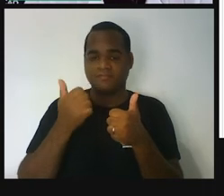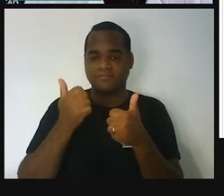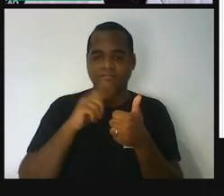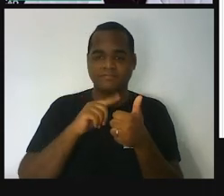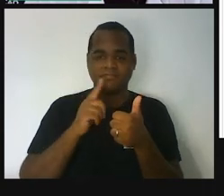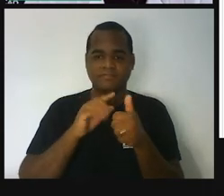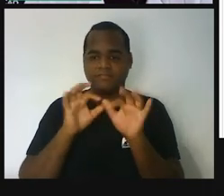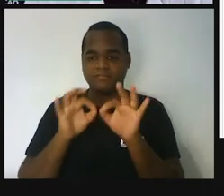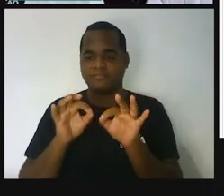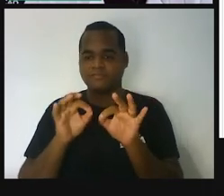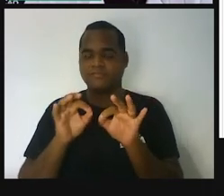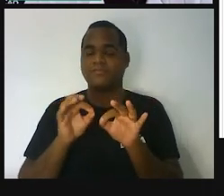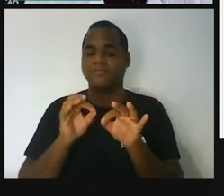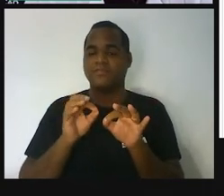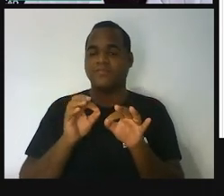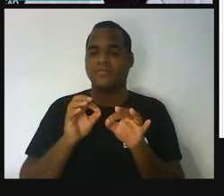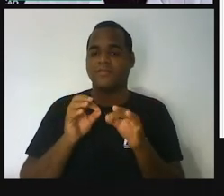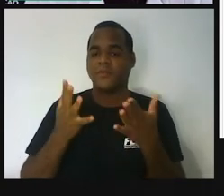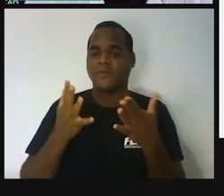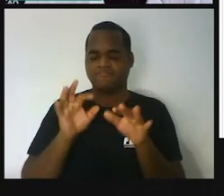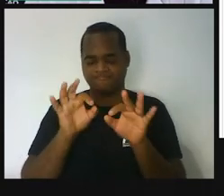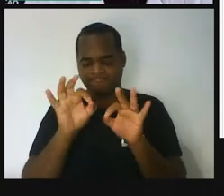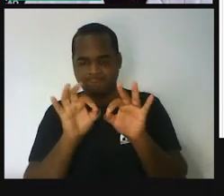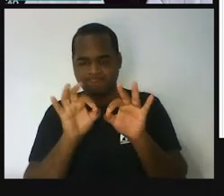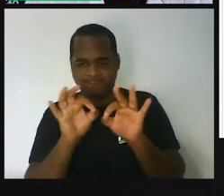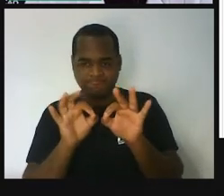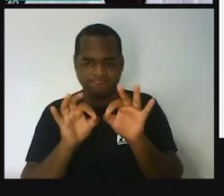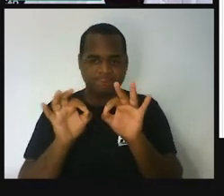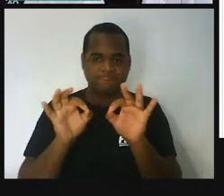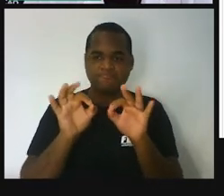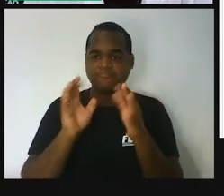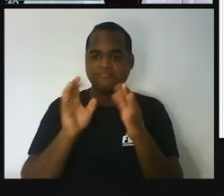Isso. Agora eu vou dar um concertozinho aqui embaixo.